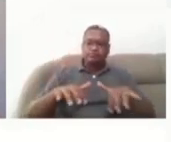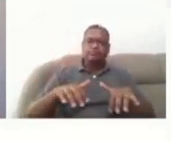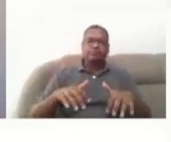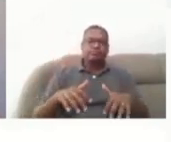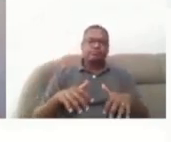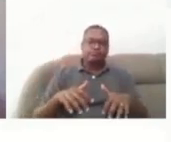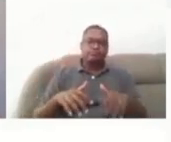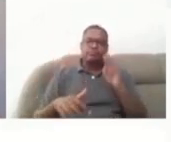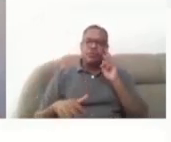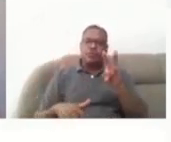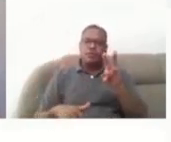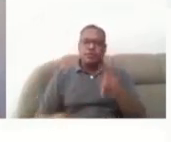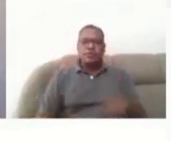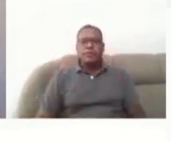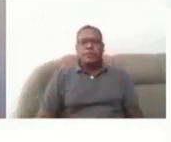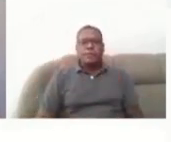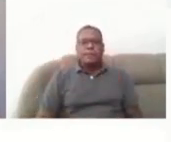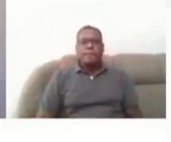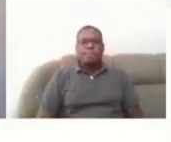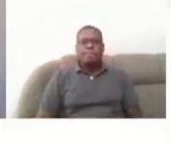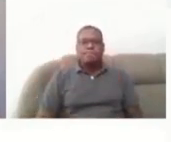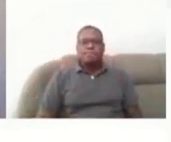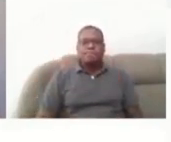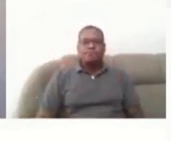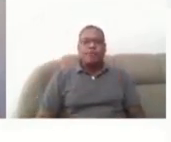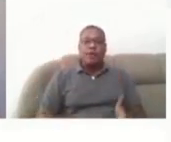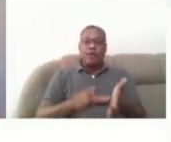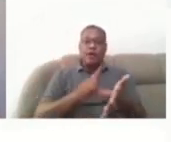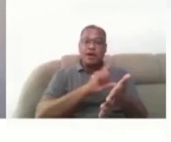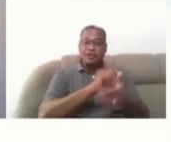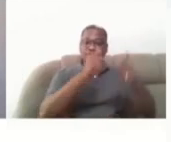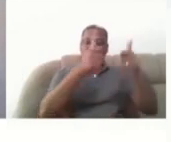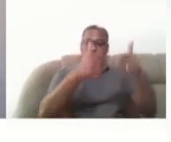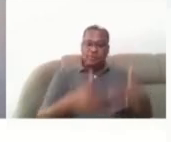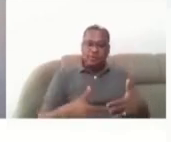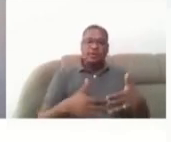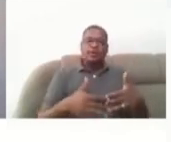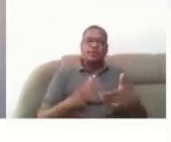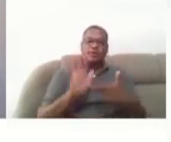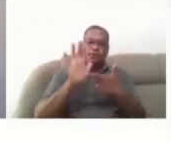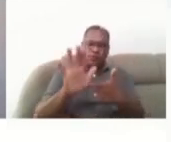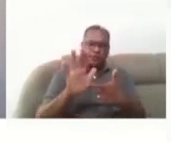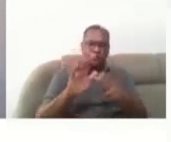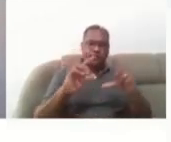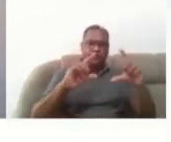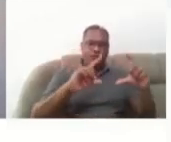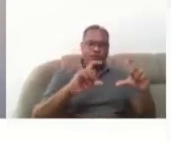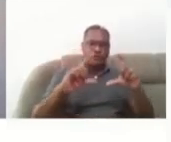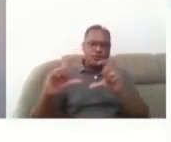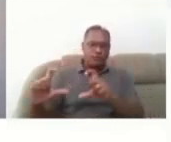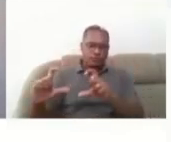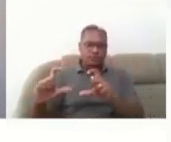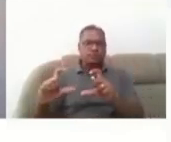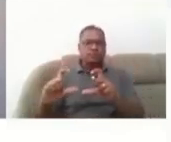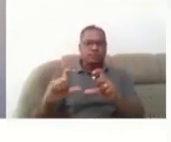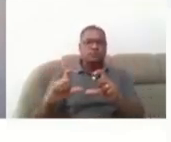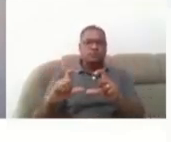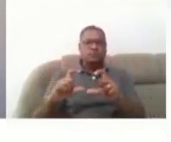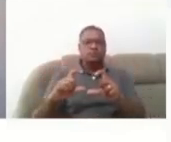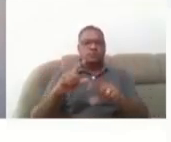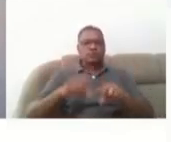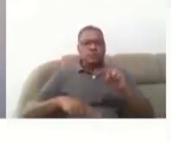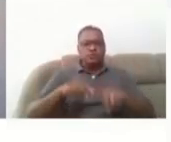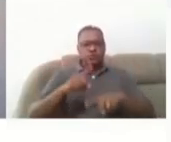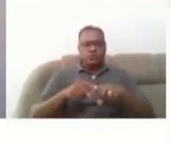Então, do que a gente estava falando agora, eu trouxe algumas fotos para ilustrar, né, desse recurso de acessibilidade ao computador. São